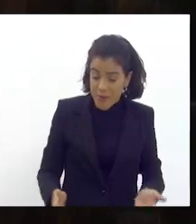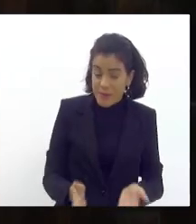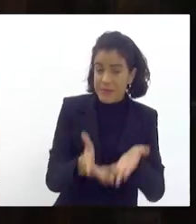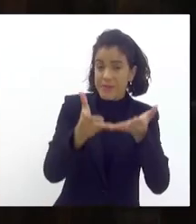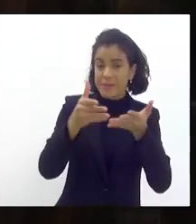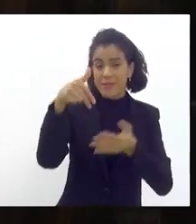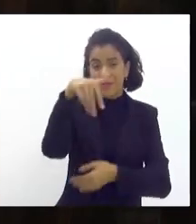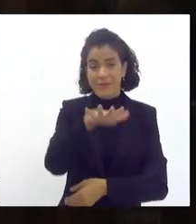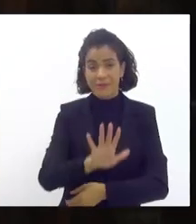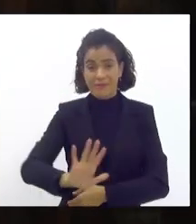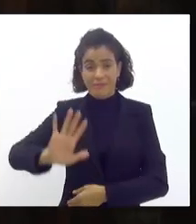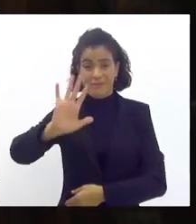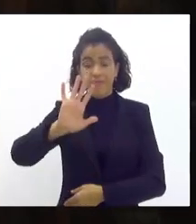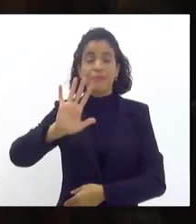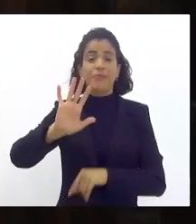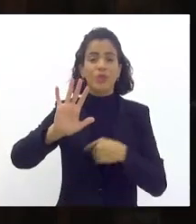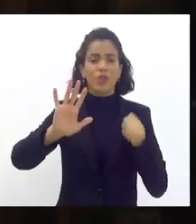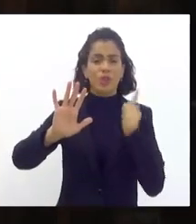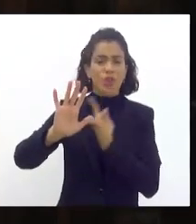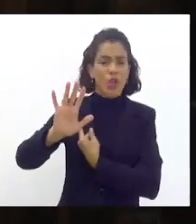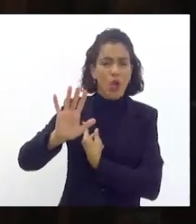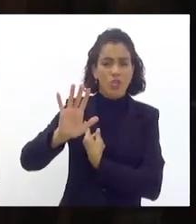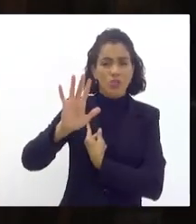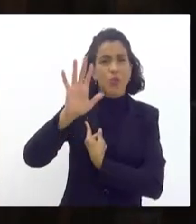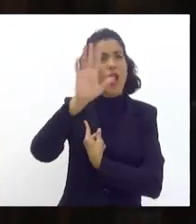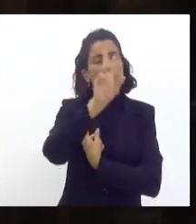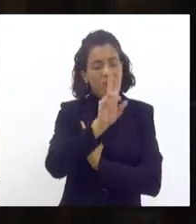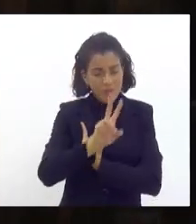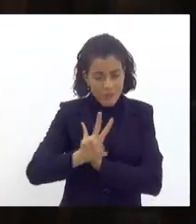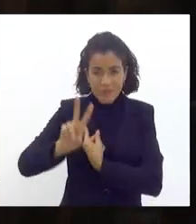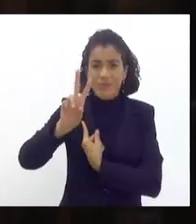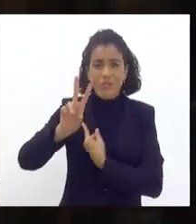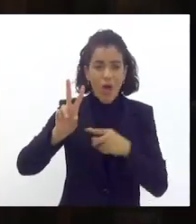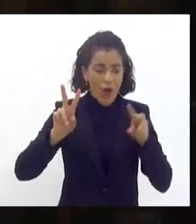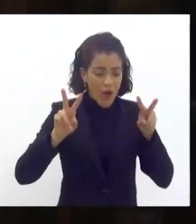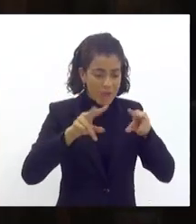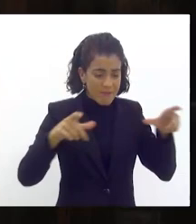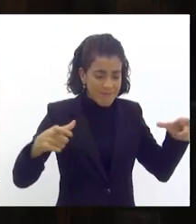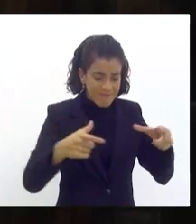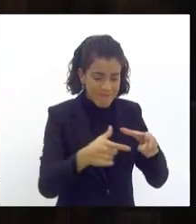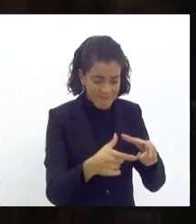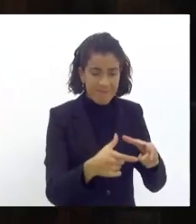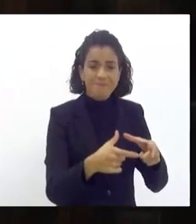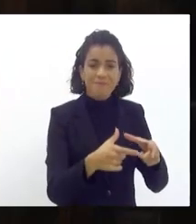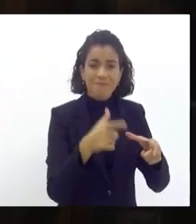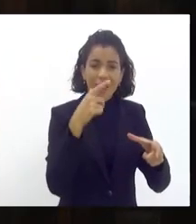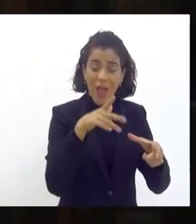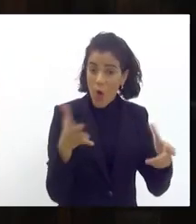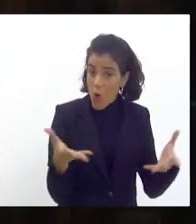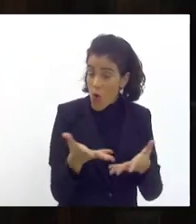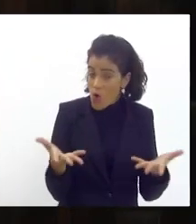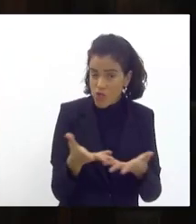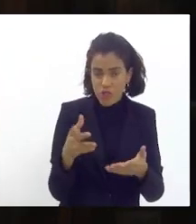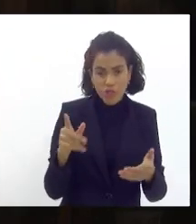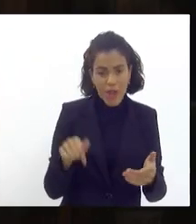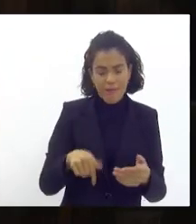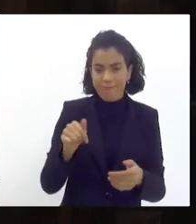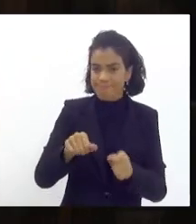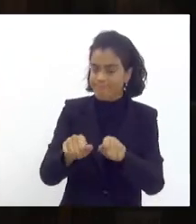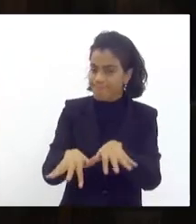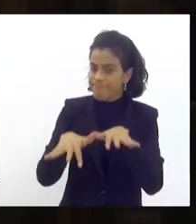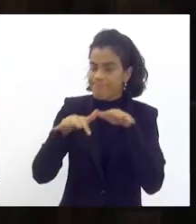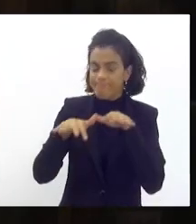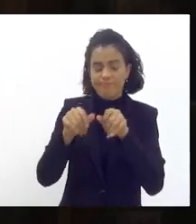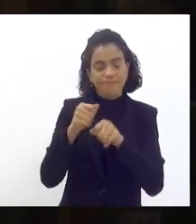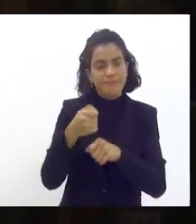então às vezes nós não olhamos o todo e olhamos só aquele micro mas o que acontece aqui hoje é algo muito grande algo importante